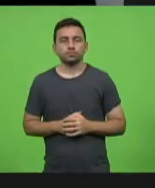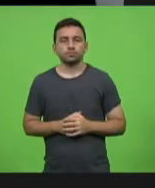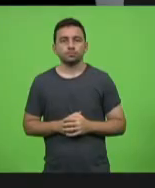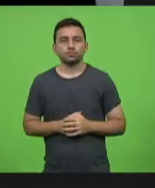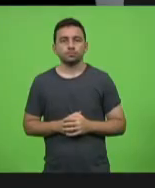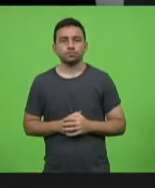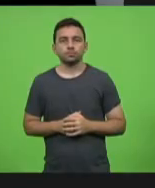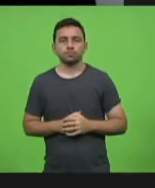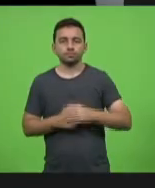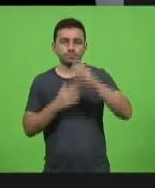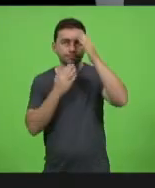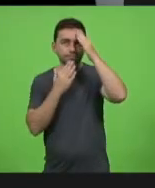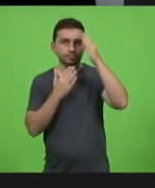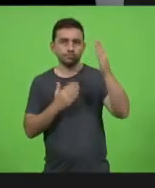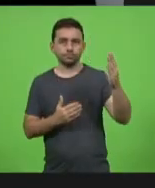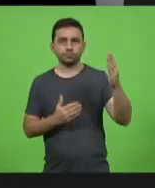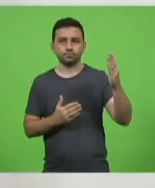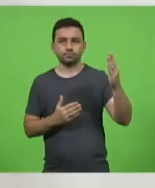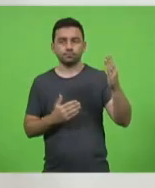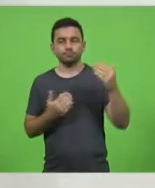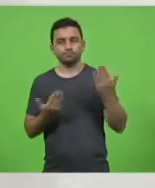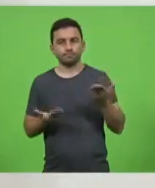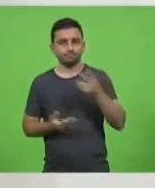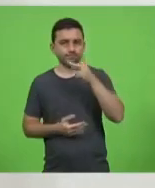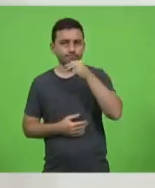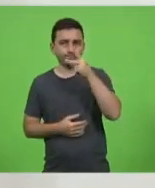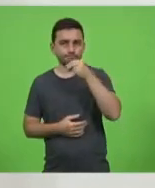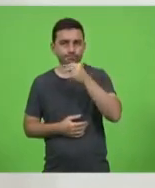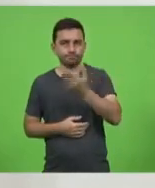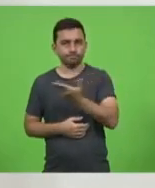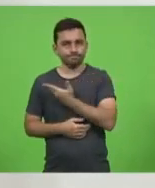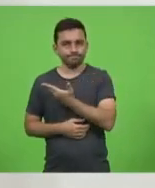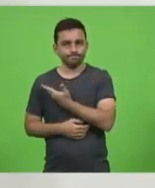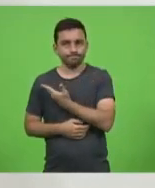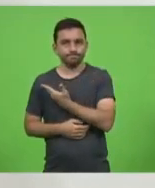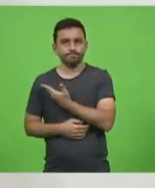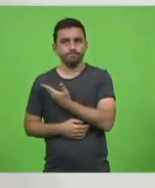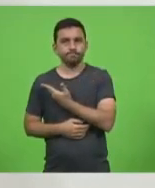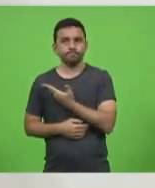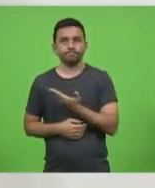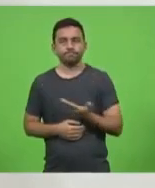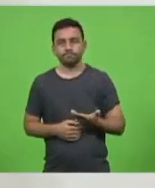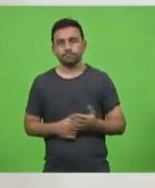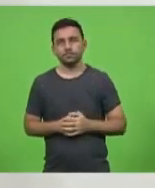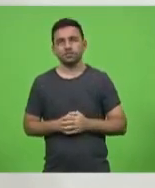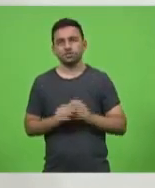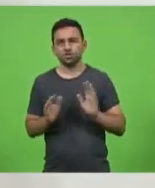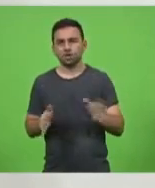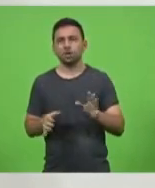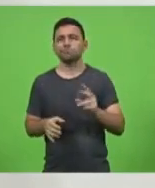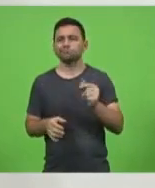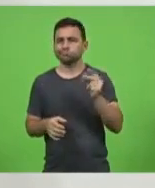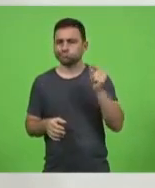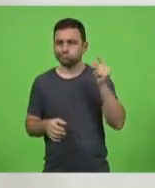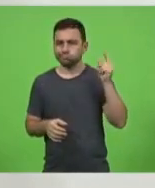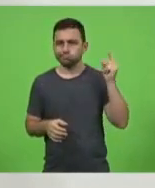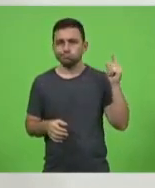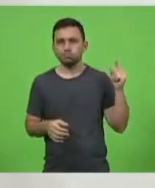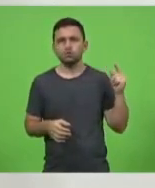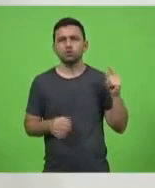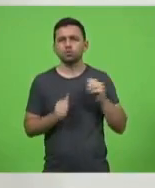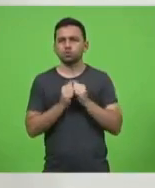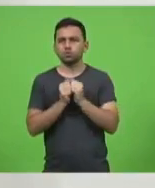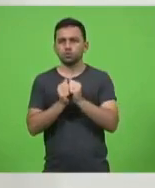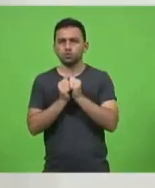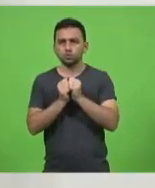Obrigado, deputado Kennedy Nunes, meu colega, meu amigo de longa data. Convivemos aqui